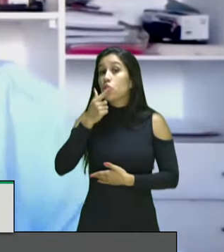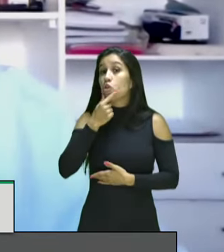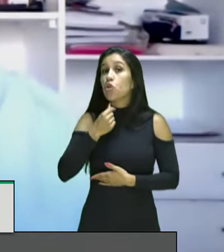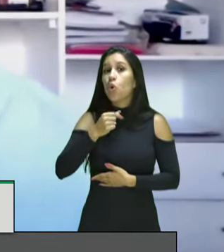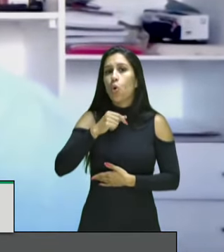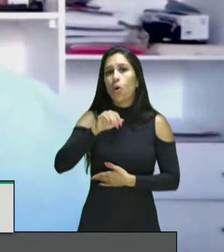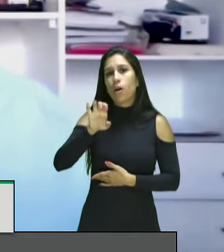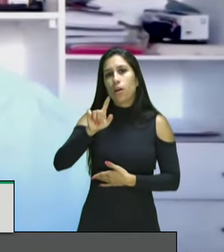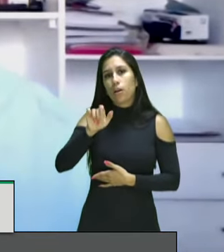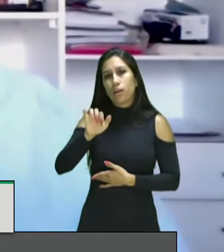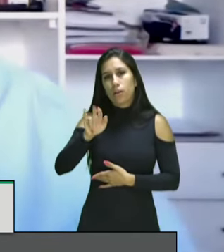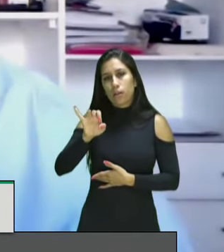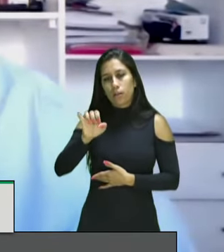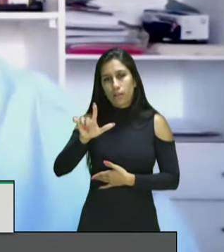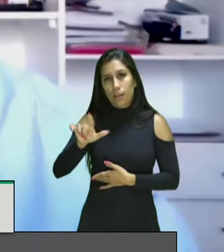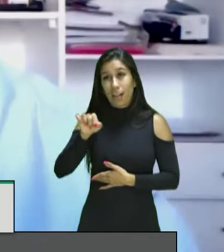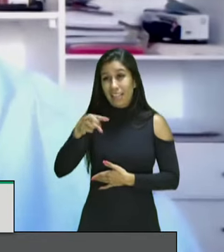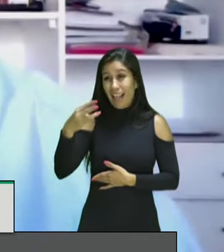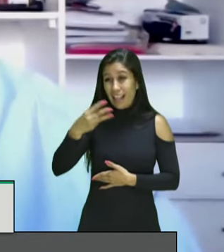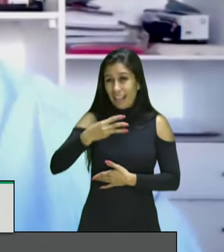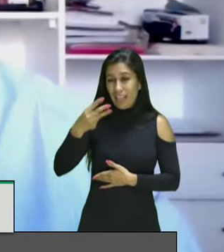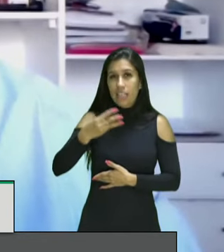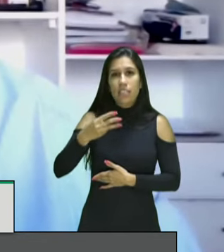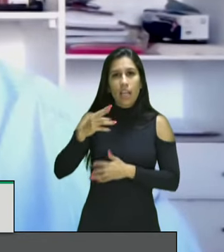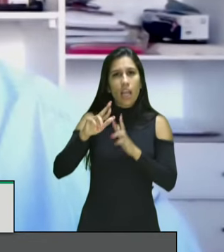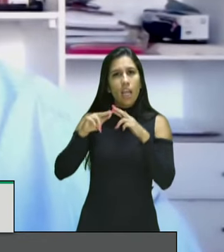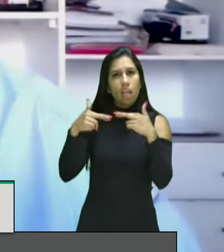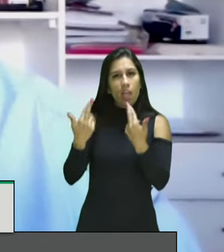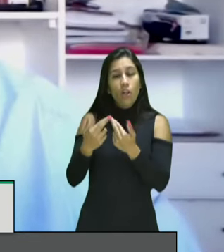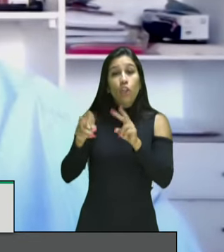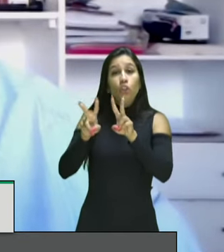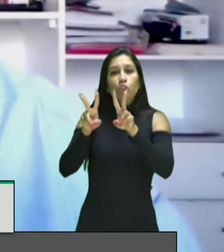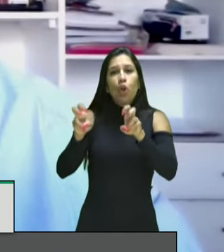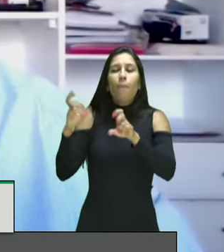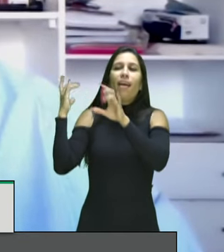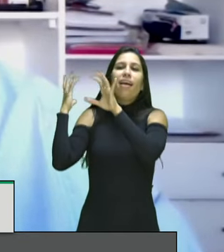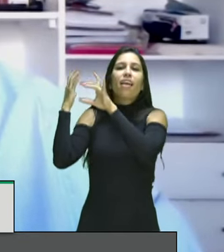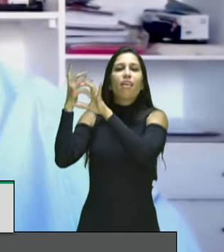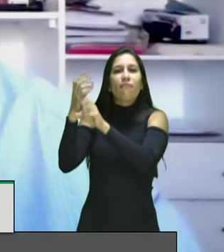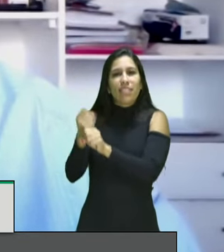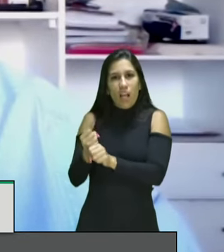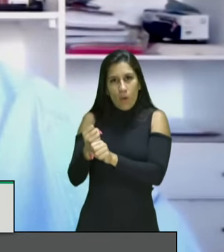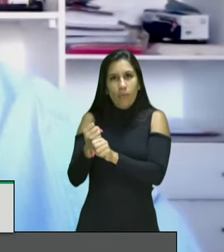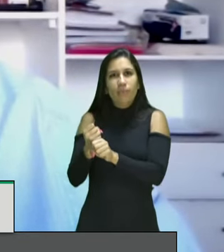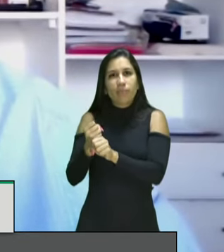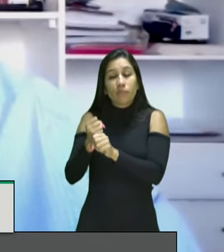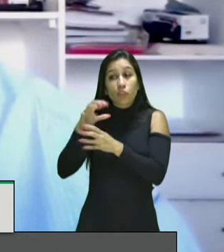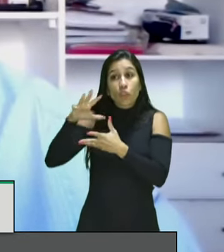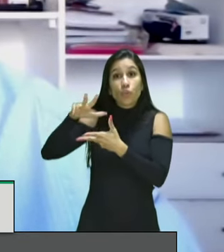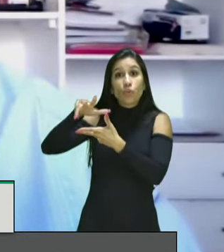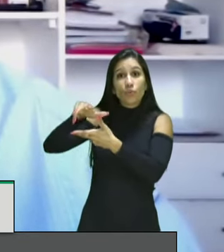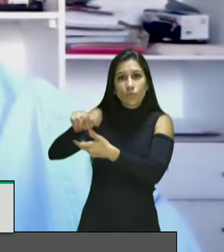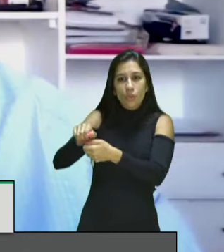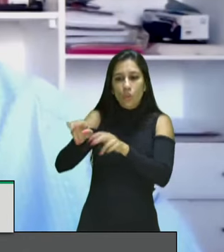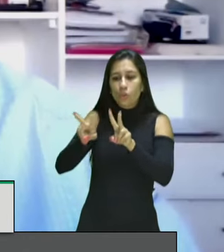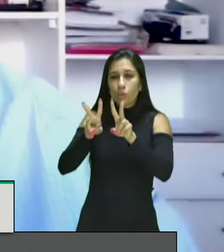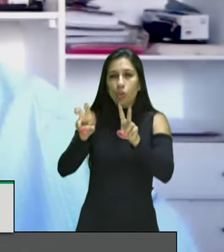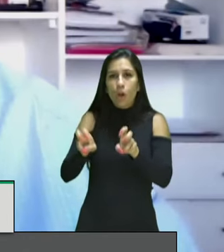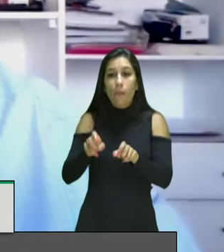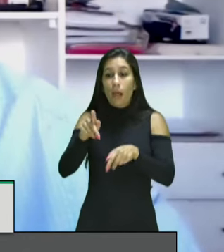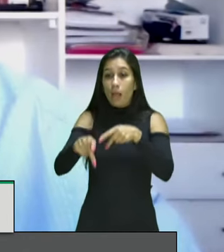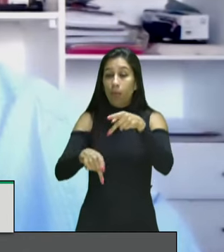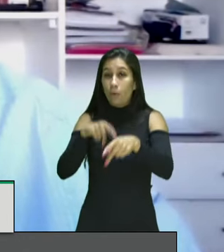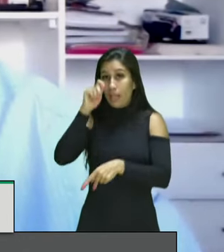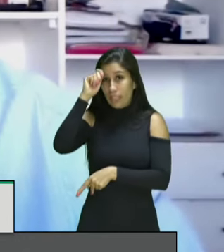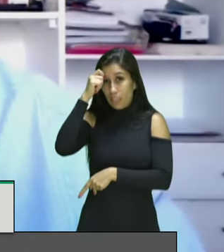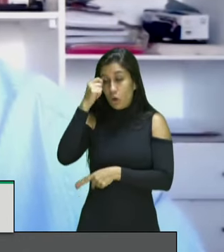terceira audiência sobre a revisão periódica universal, que trata sobre as recomendações sobre os direitos da população negra e combate